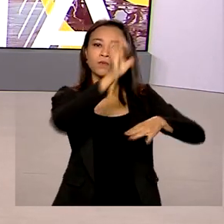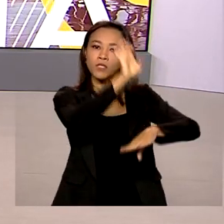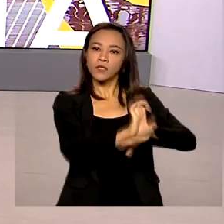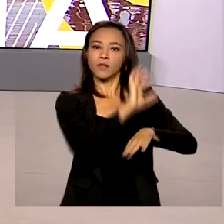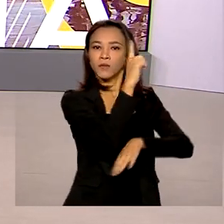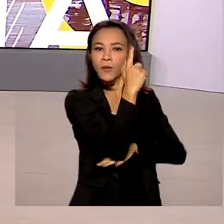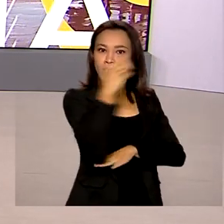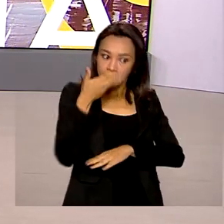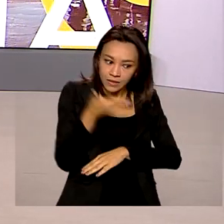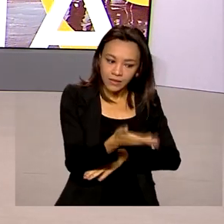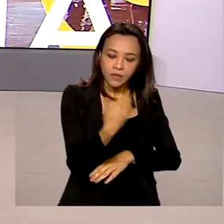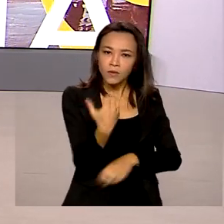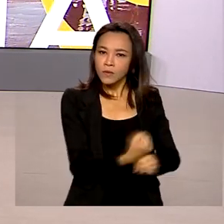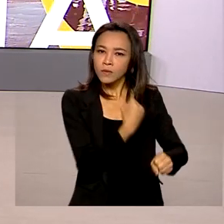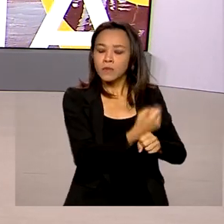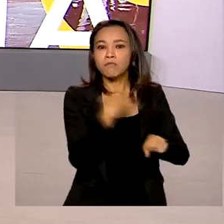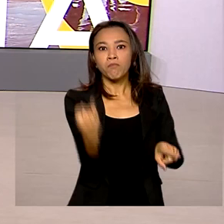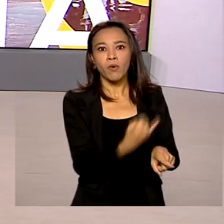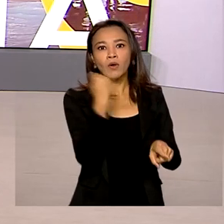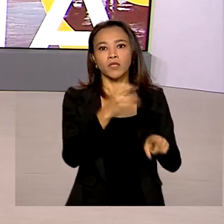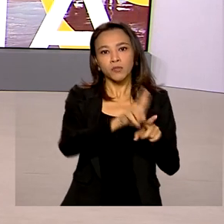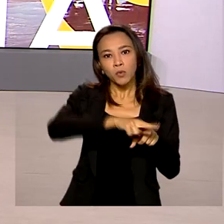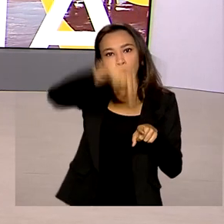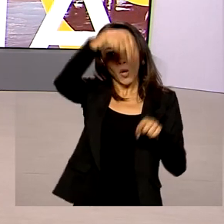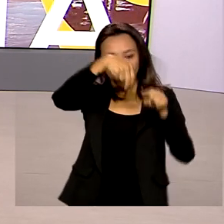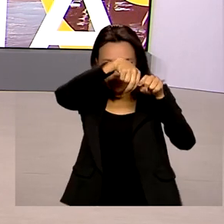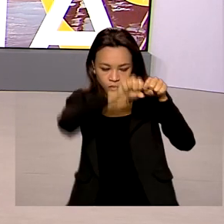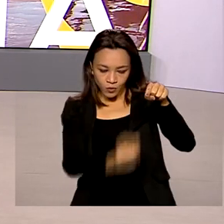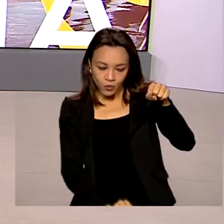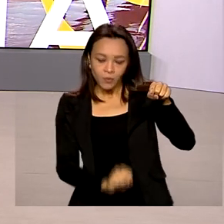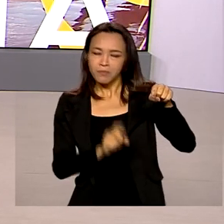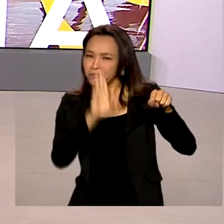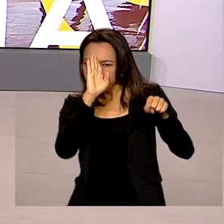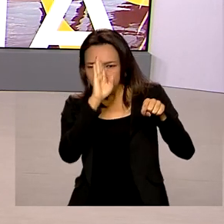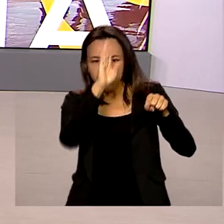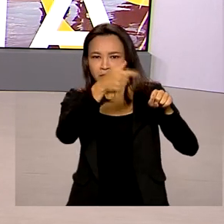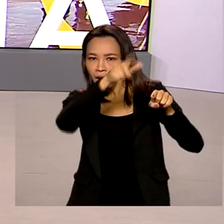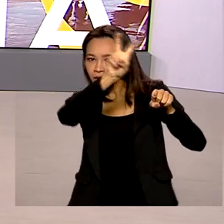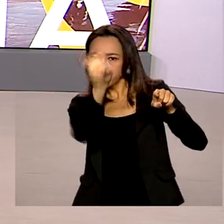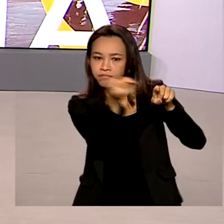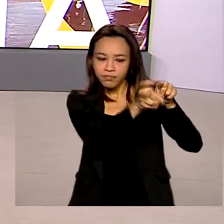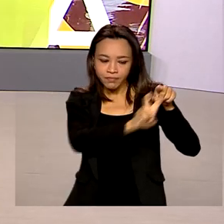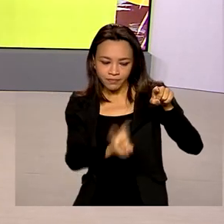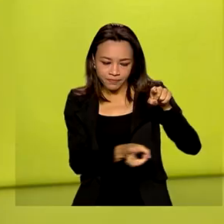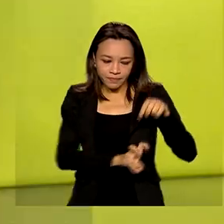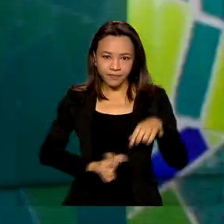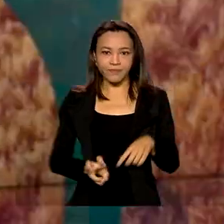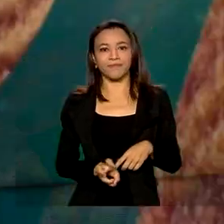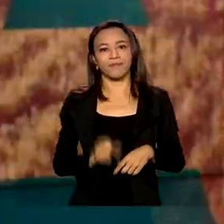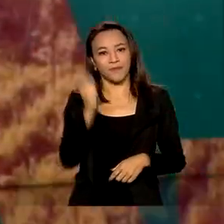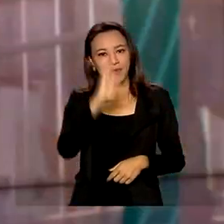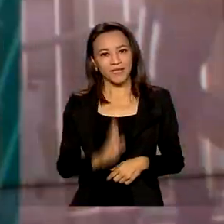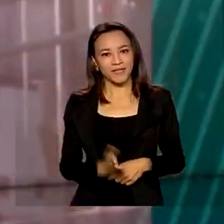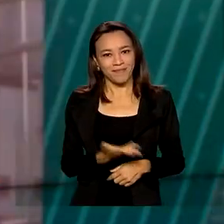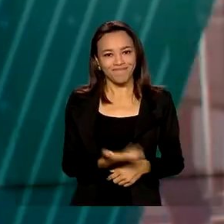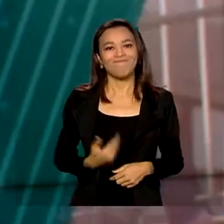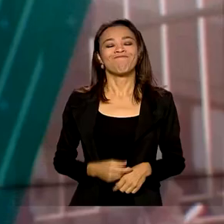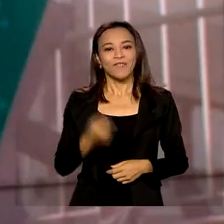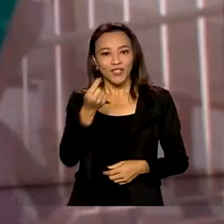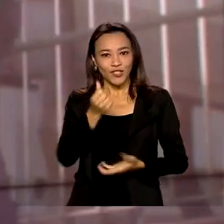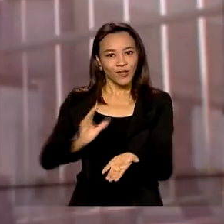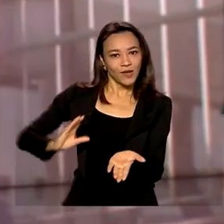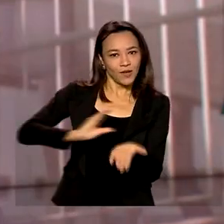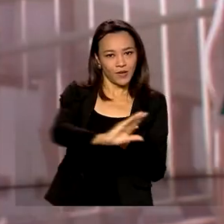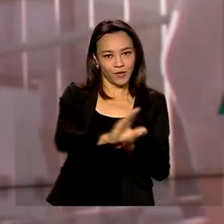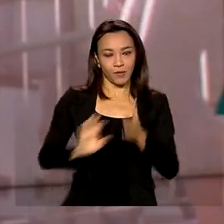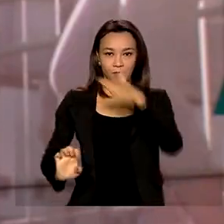obra é importante para a Ferrovia Norte e Sul, que interliga as principais malhas ferroviárias do país. Com investimento privado